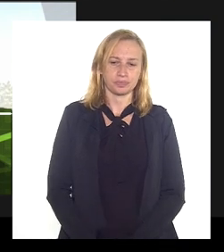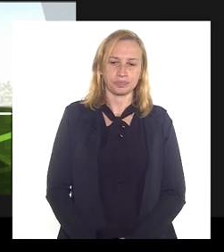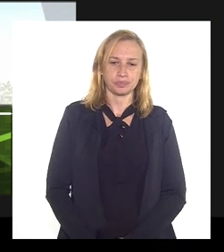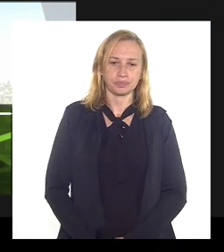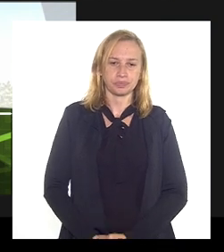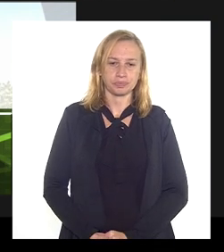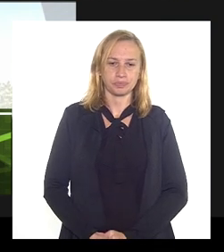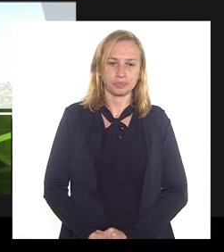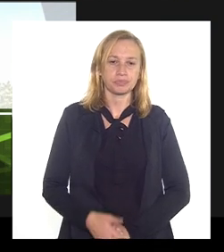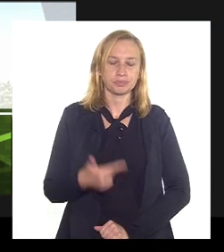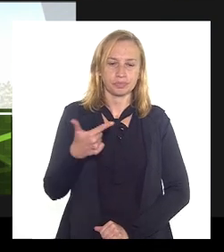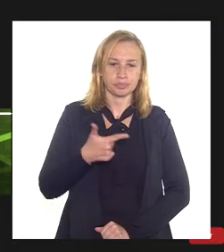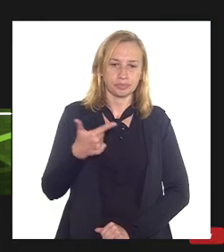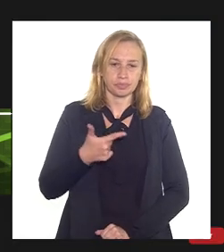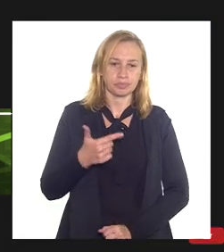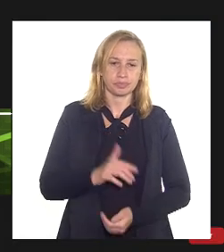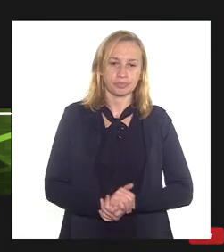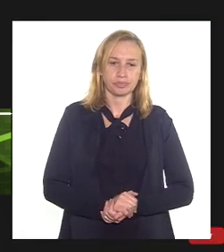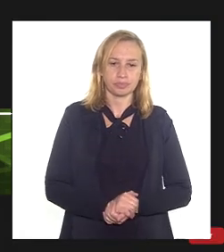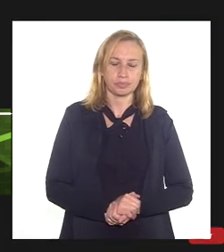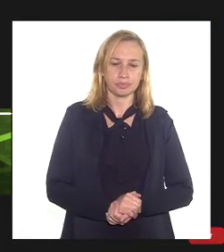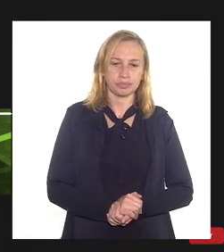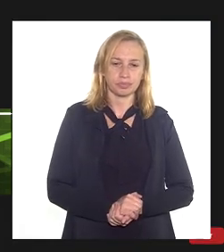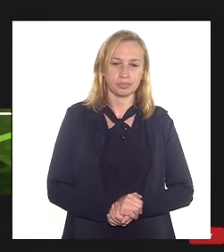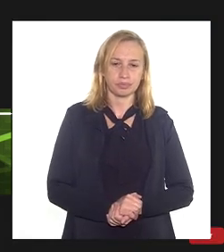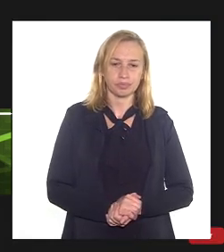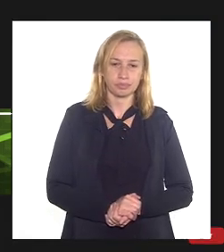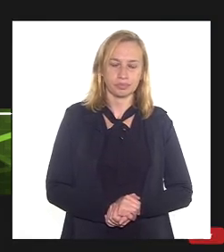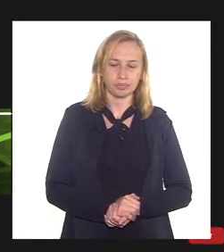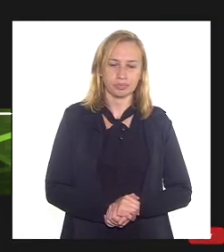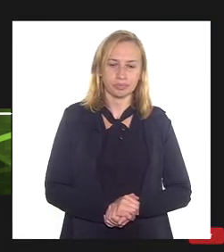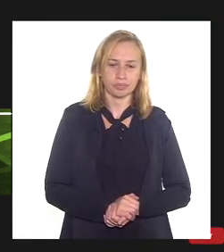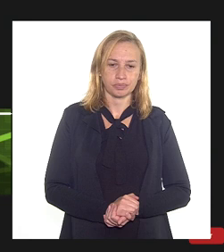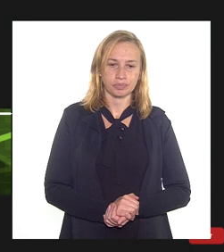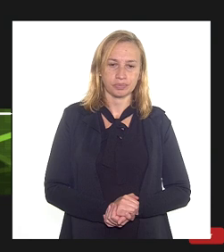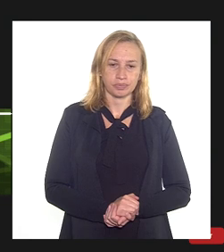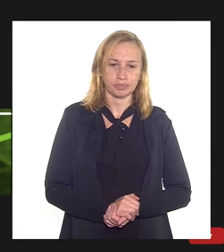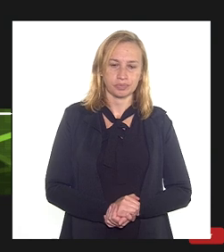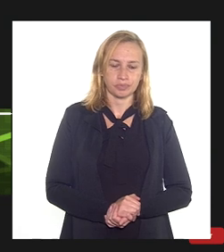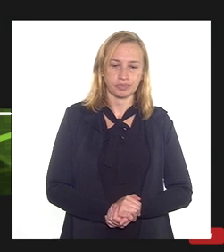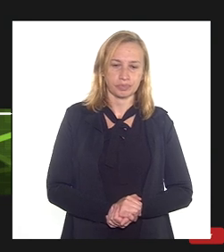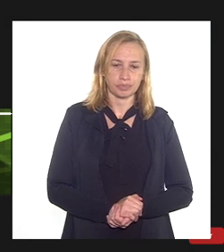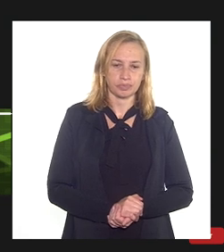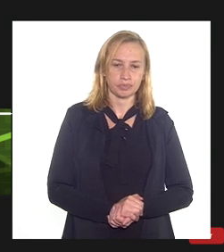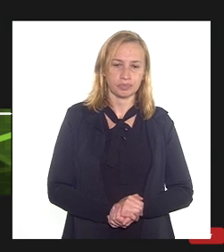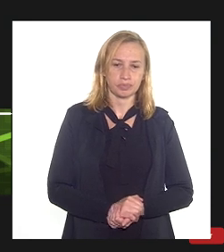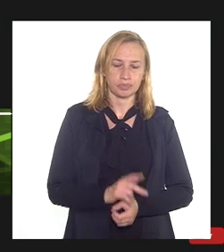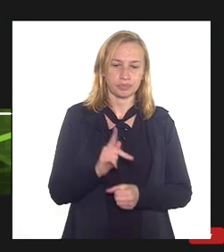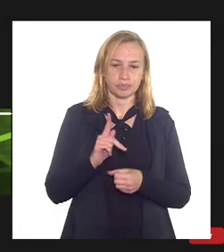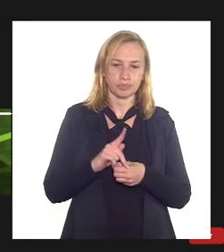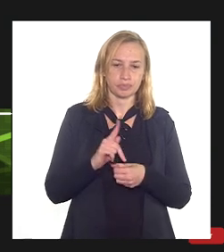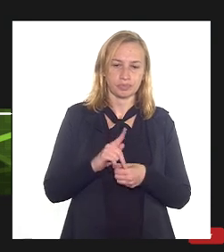A segunda questão, no caso, já é questão até própria para a Petrobras.